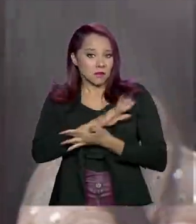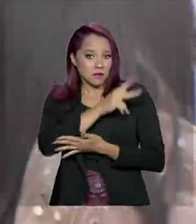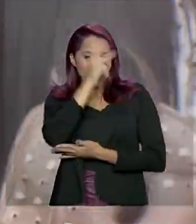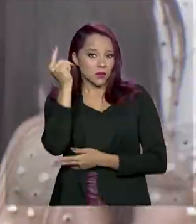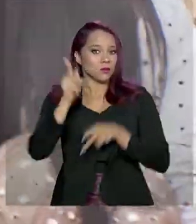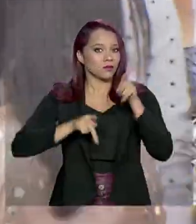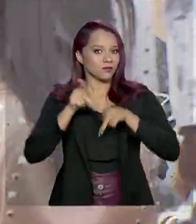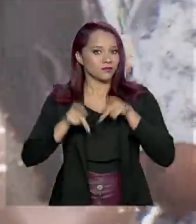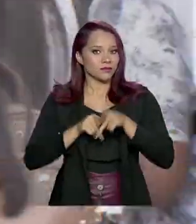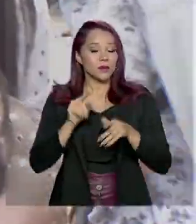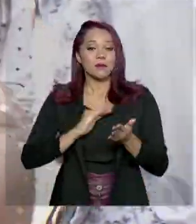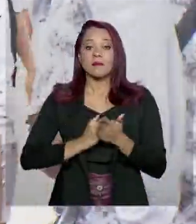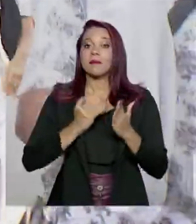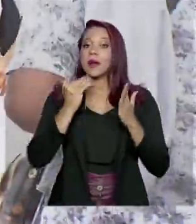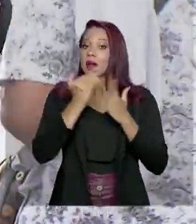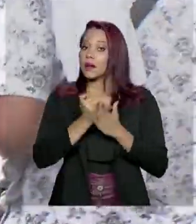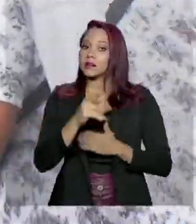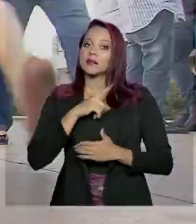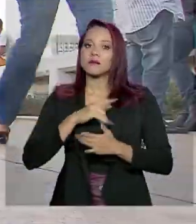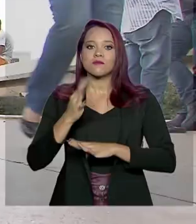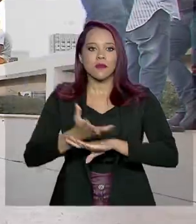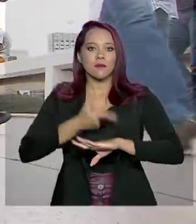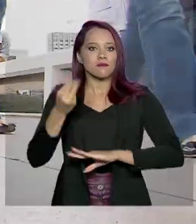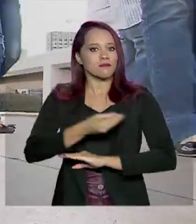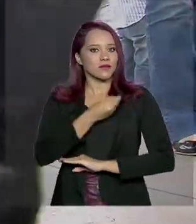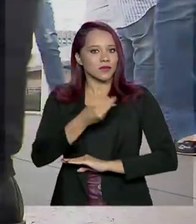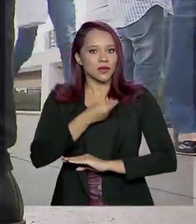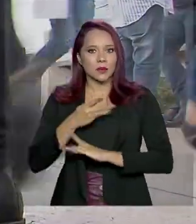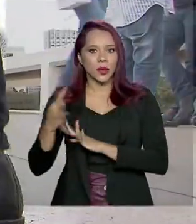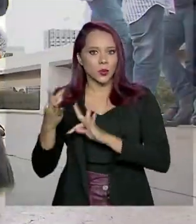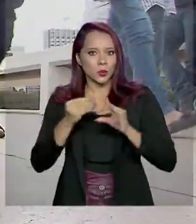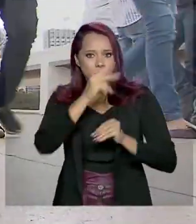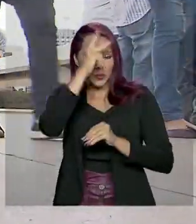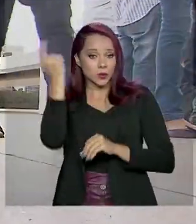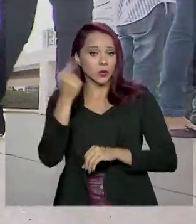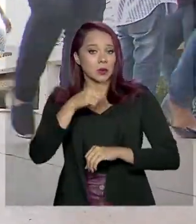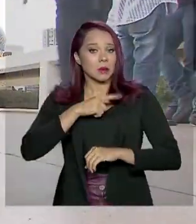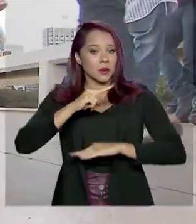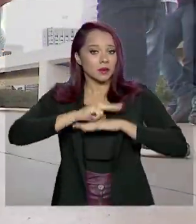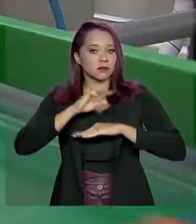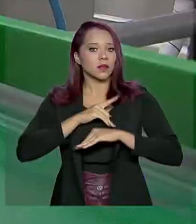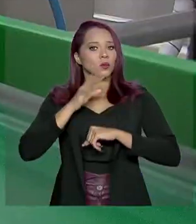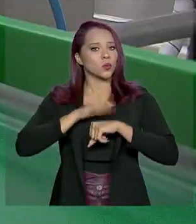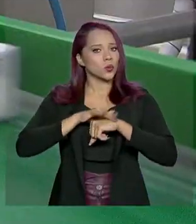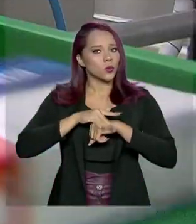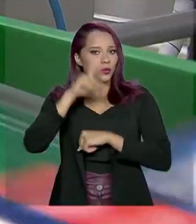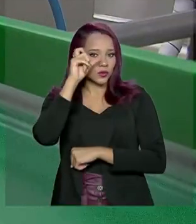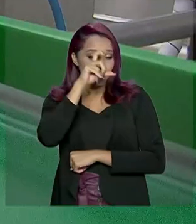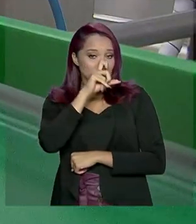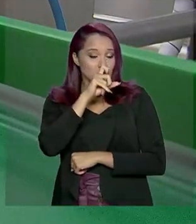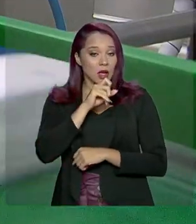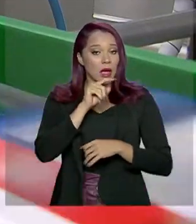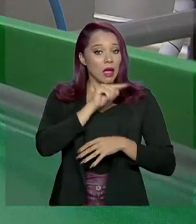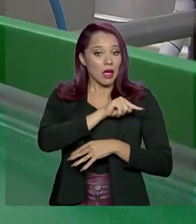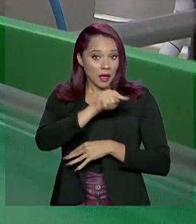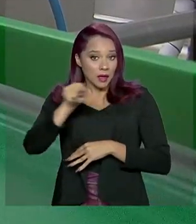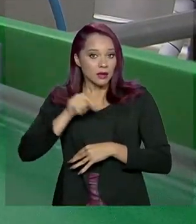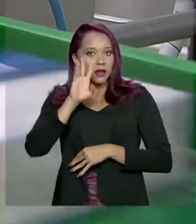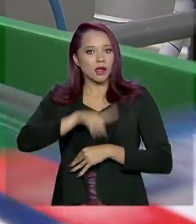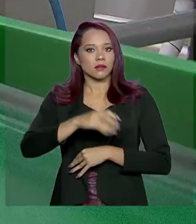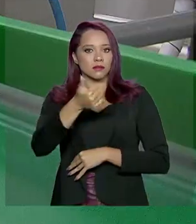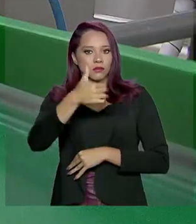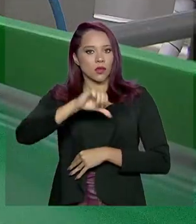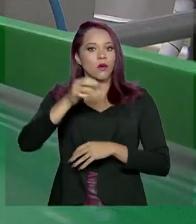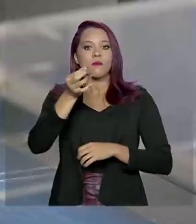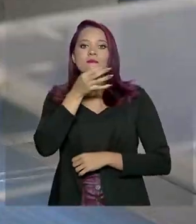população, mas que podem garantir qualidade de vida para pacientes com doenças raras. Estes são alguns dos 19